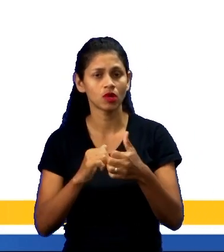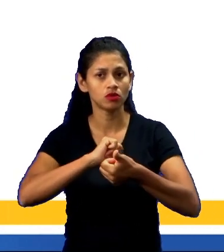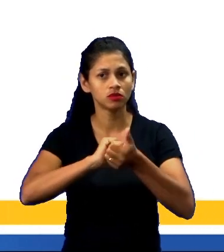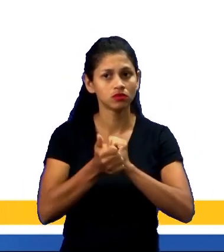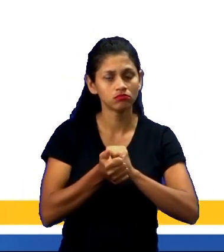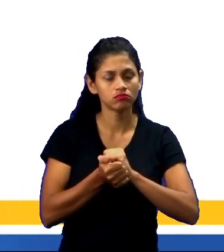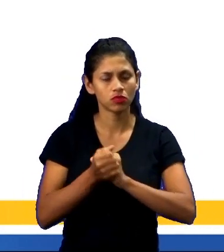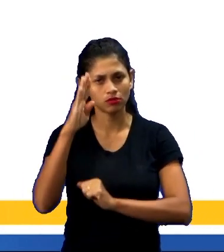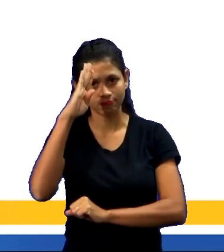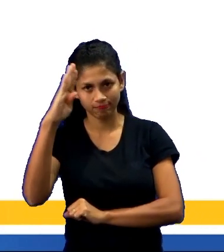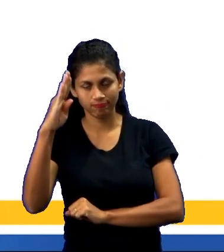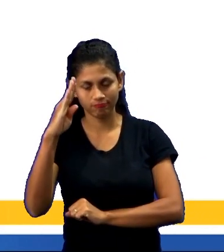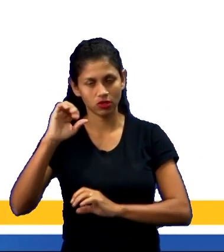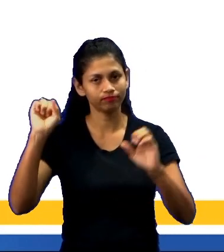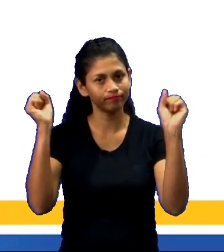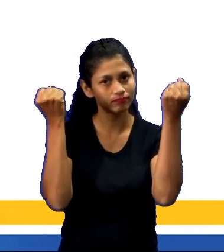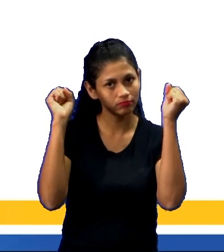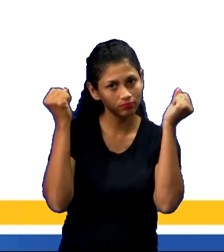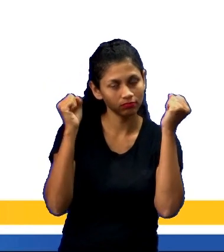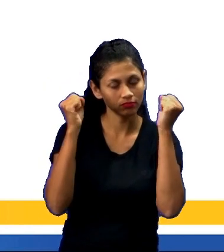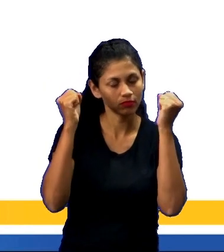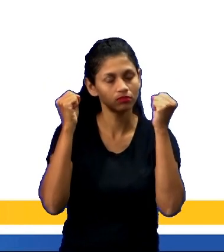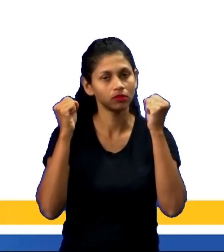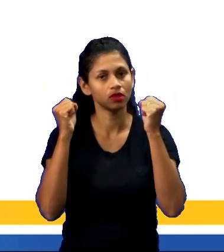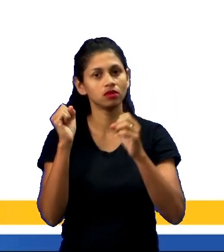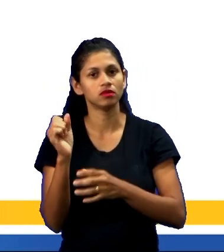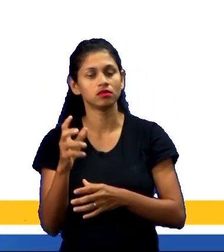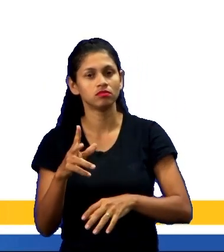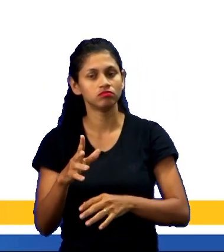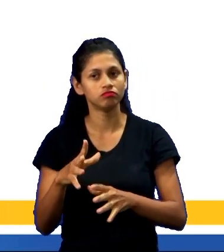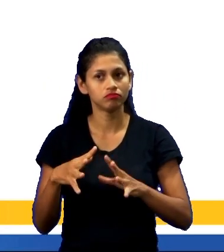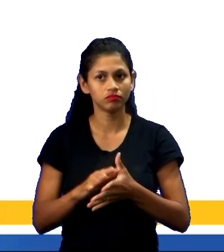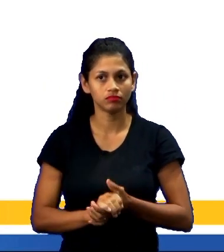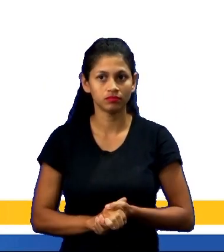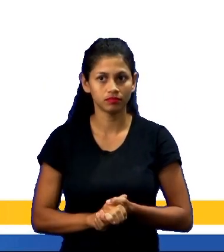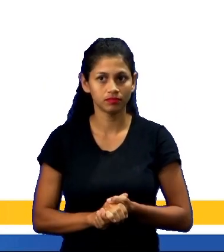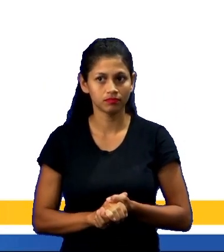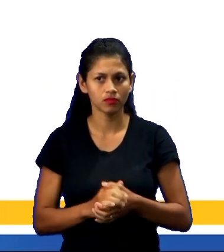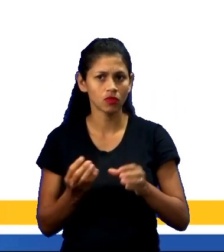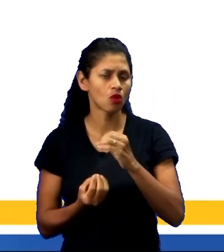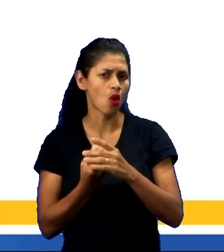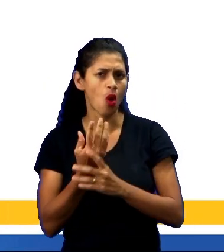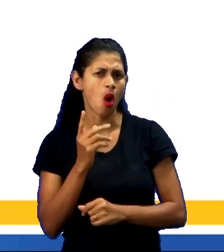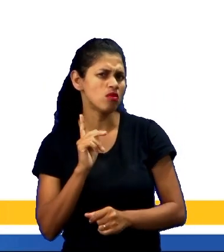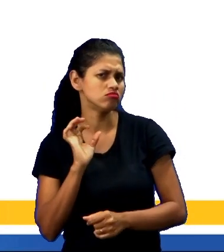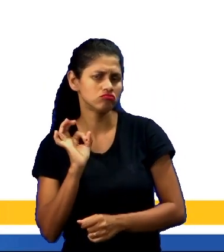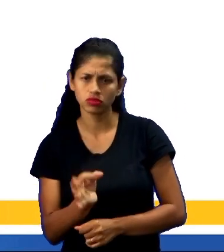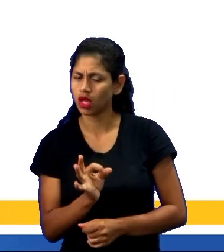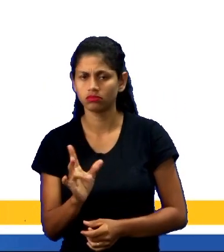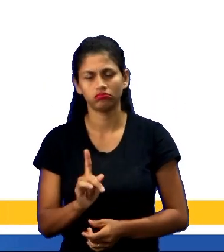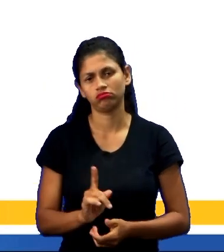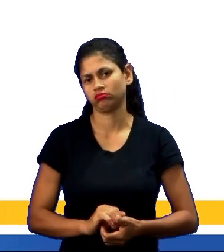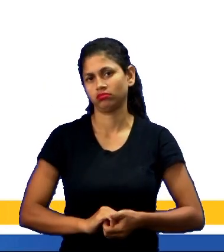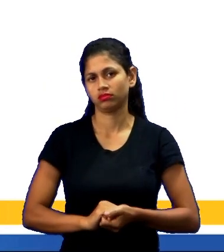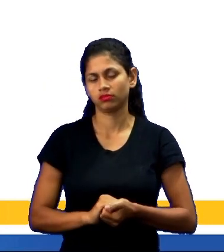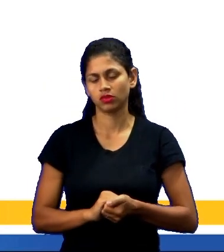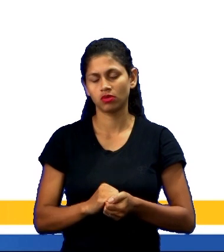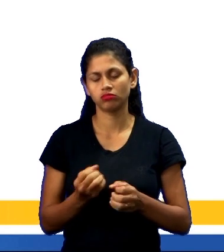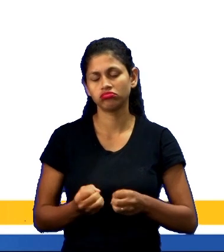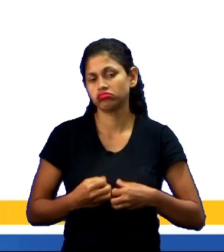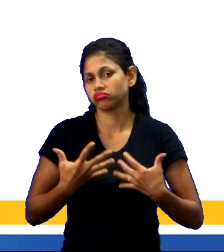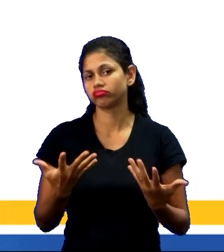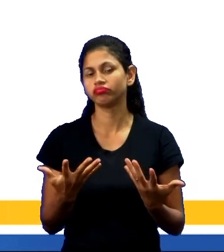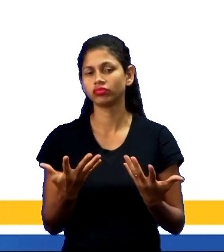entre as principais atividades físicas praticadas pela humanidade. Sem uma origem definida, há quem diga que as primeiras manifestações